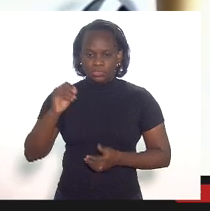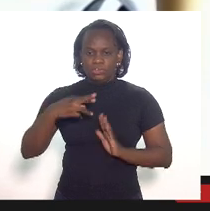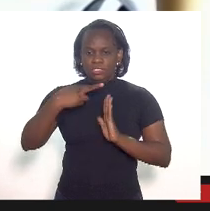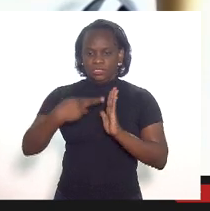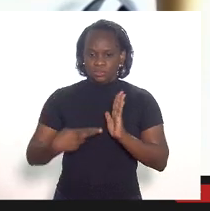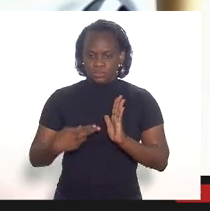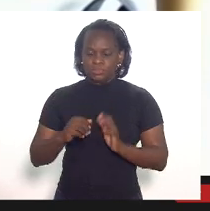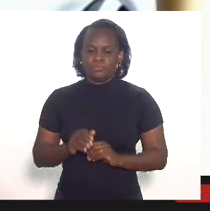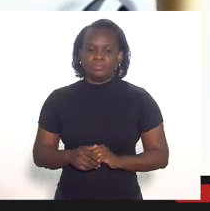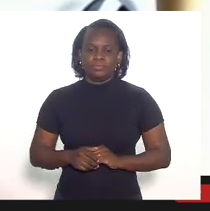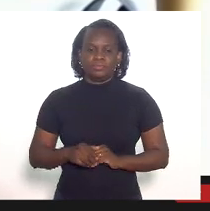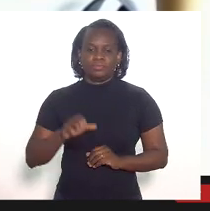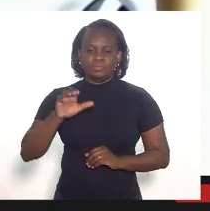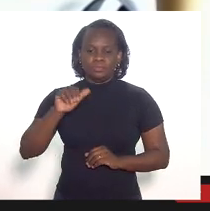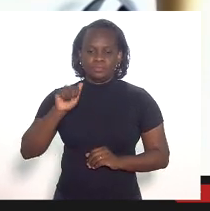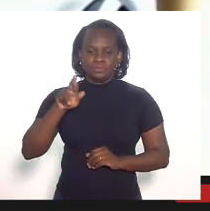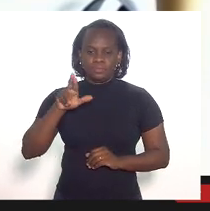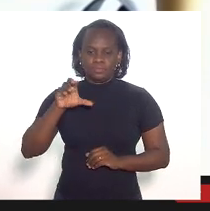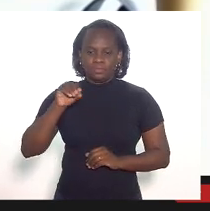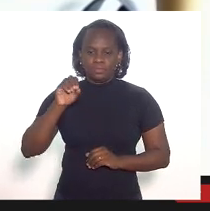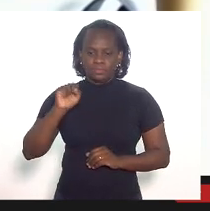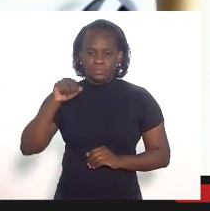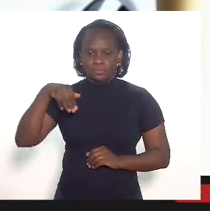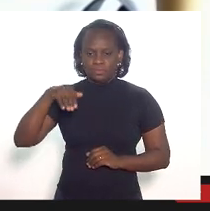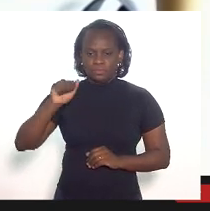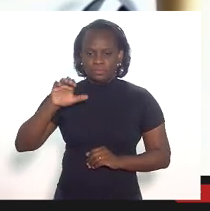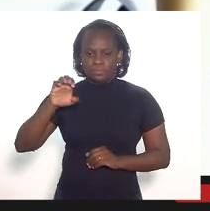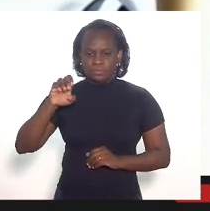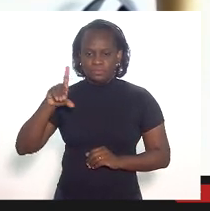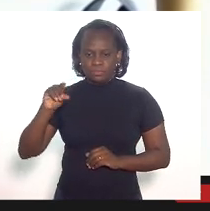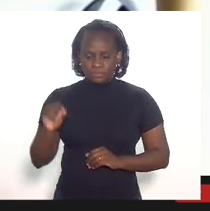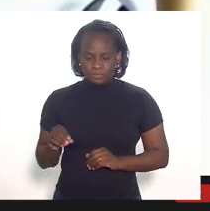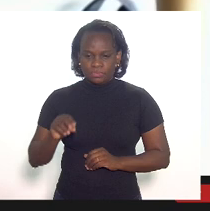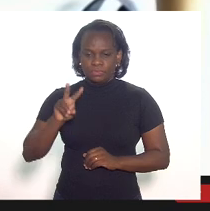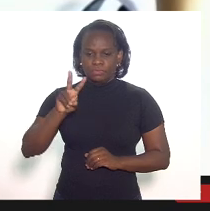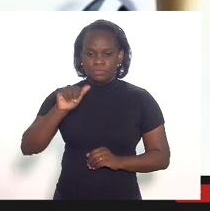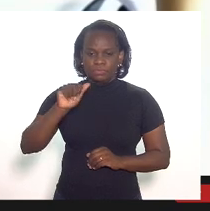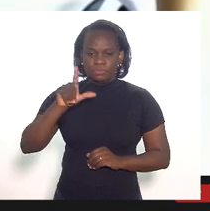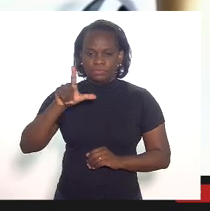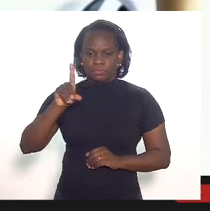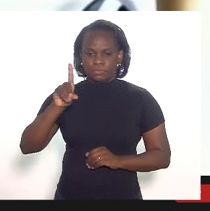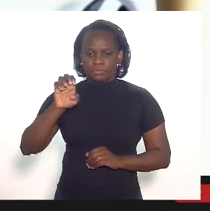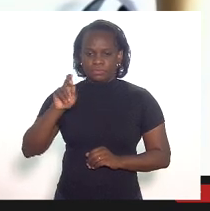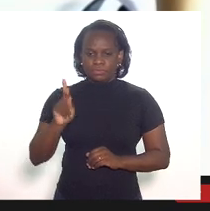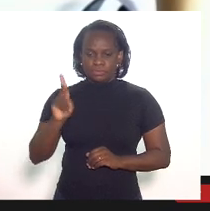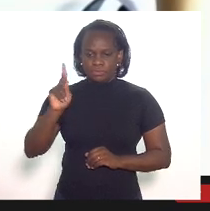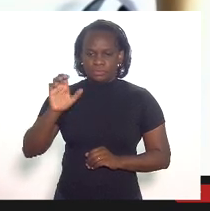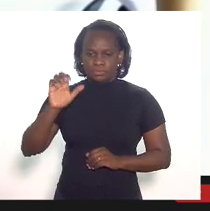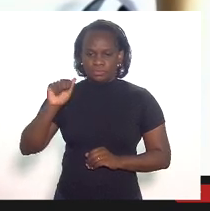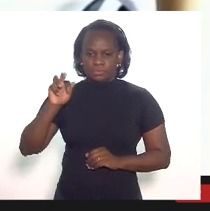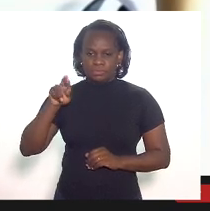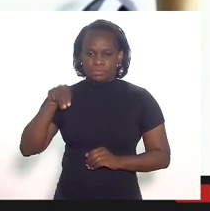Carlos Macedo, Carlos Valdeque Carneiro,